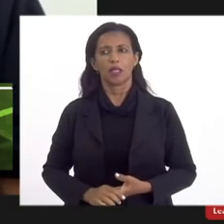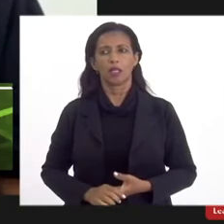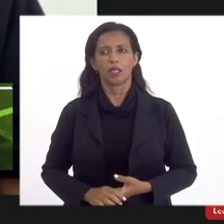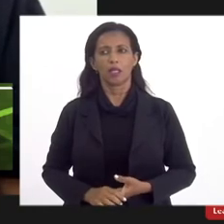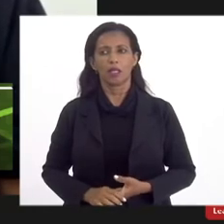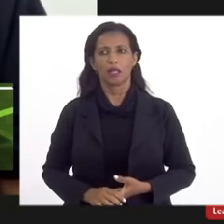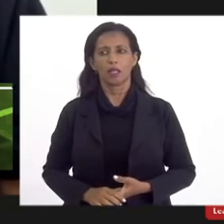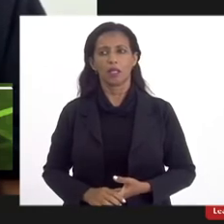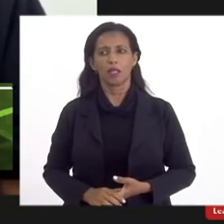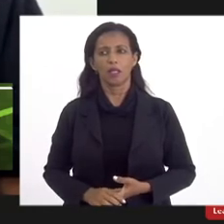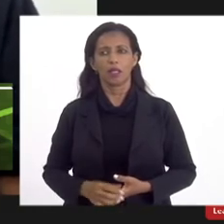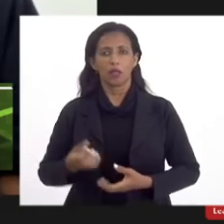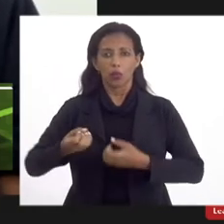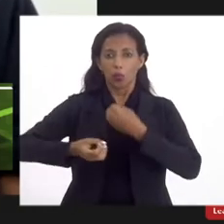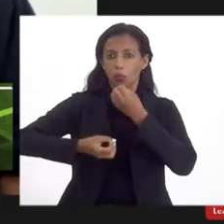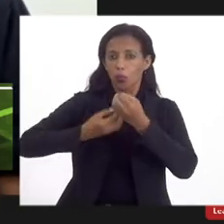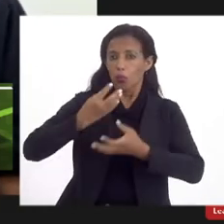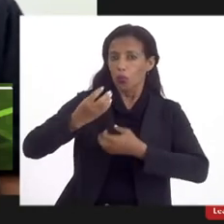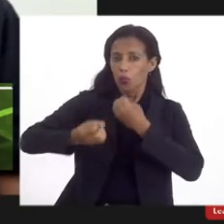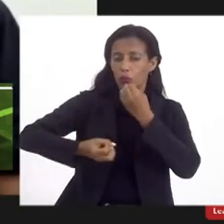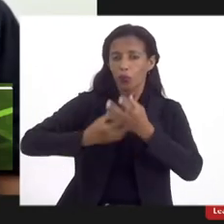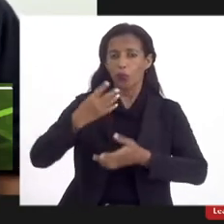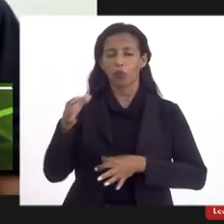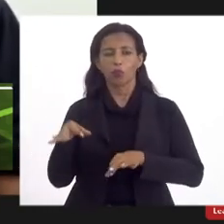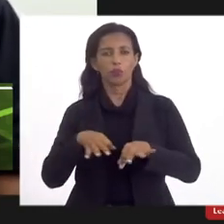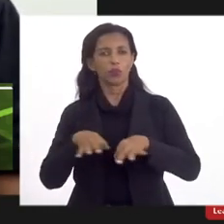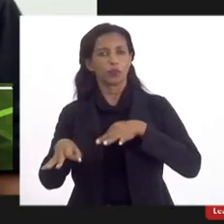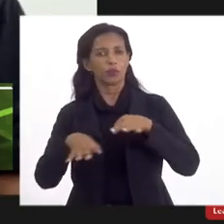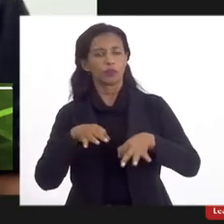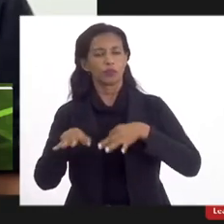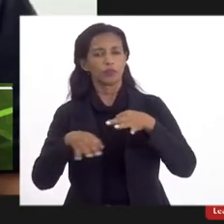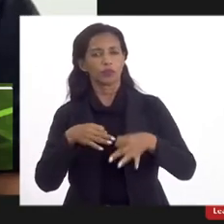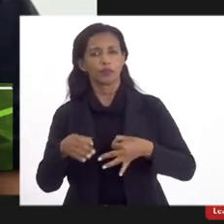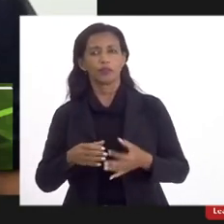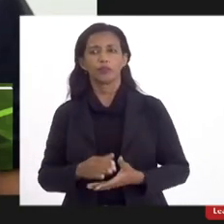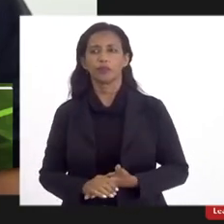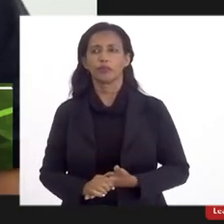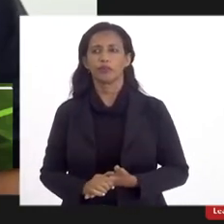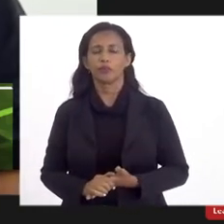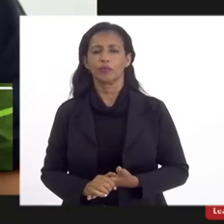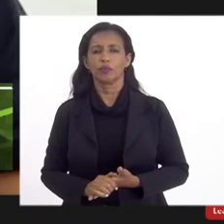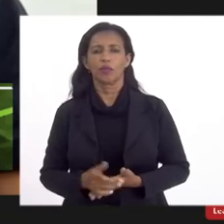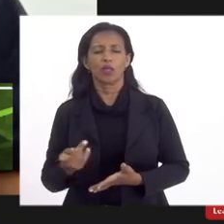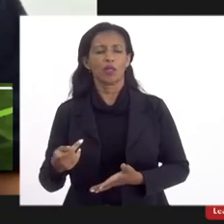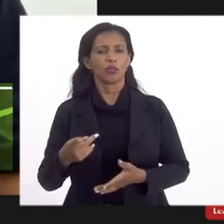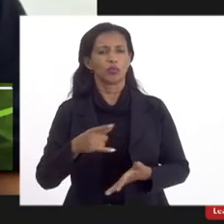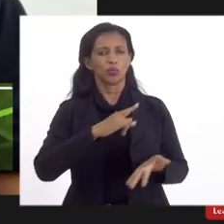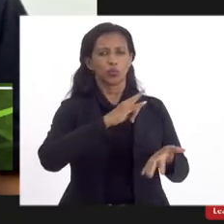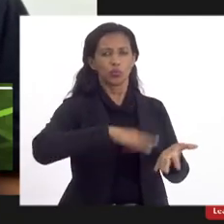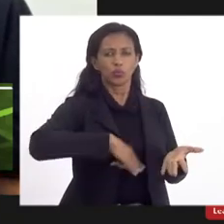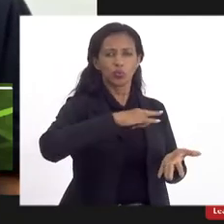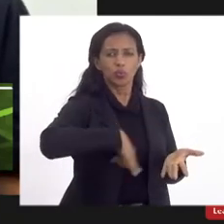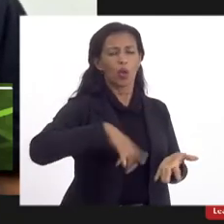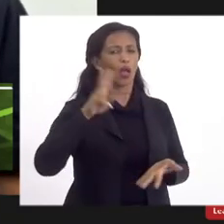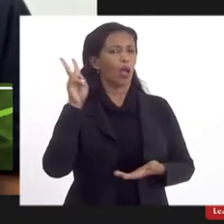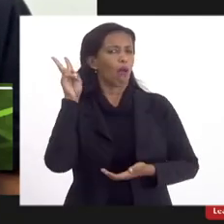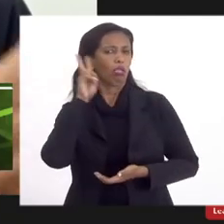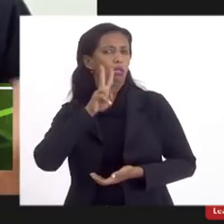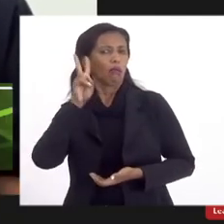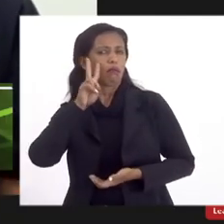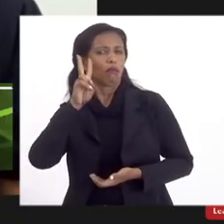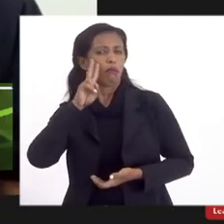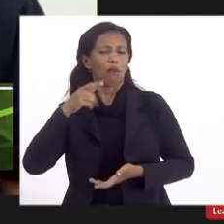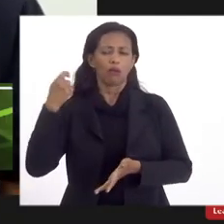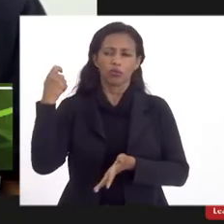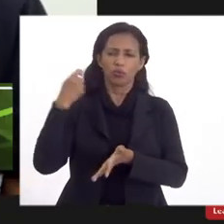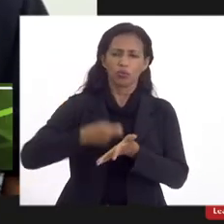sobre a forma de né levisito histórico histórico